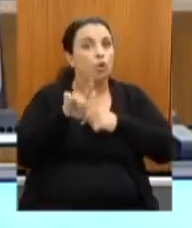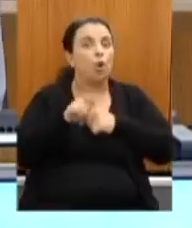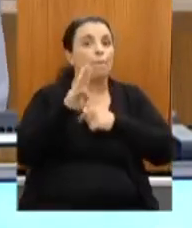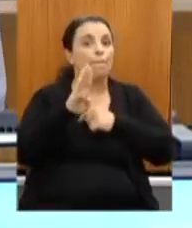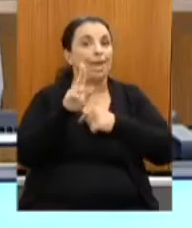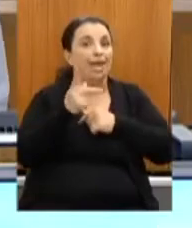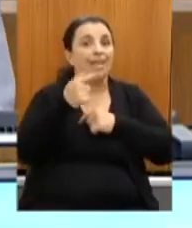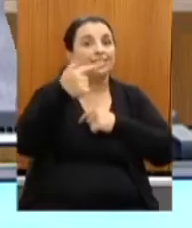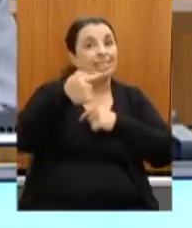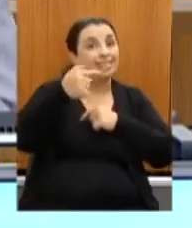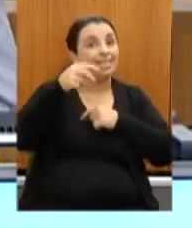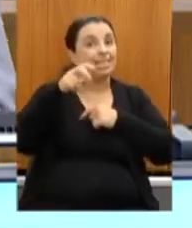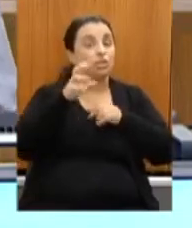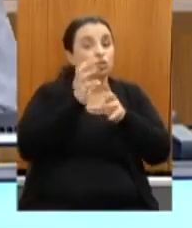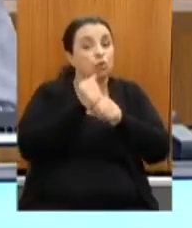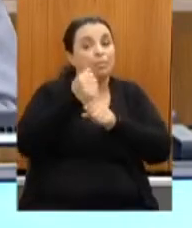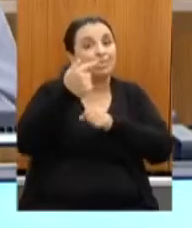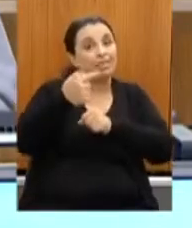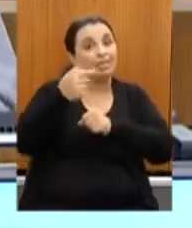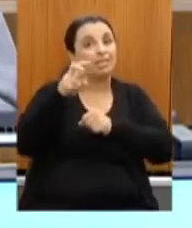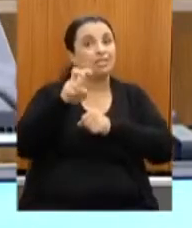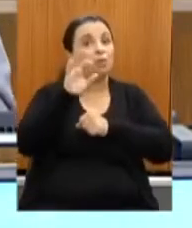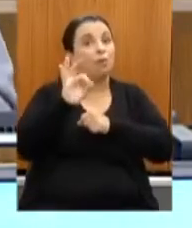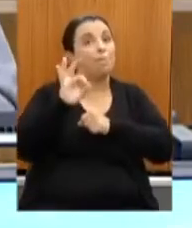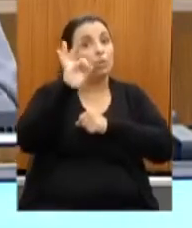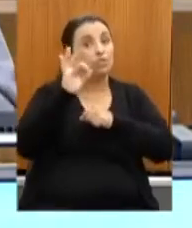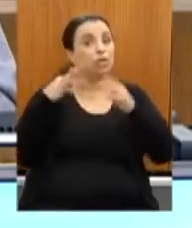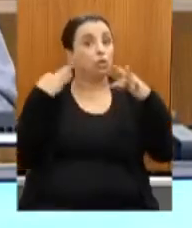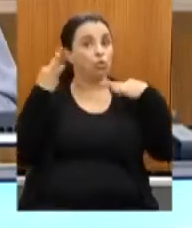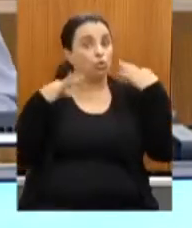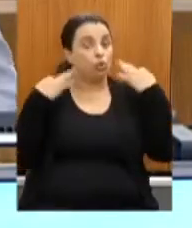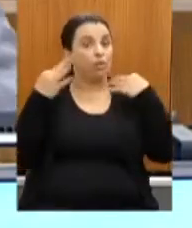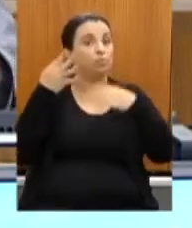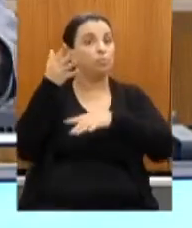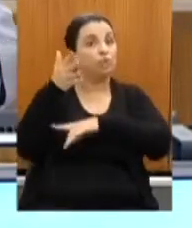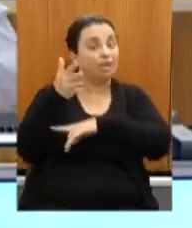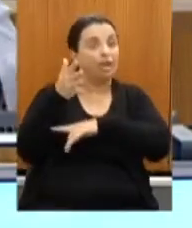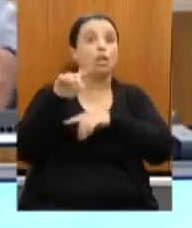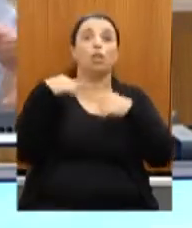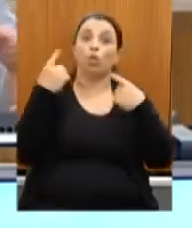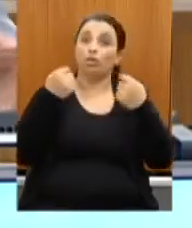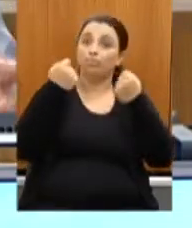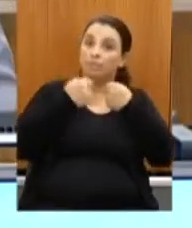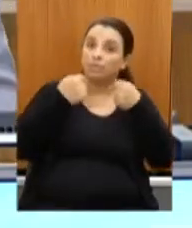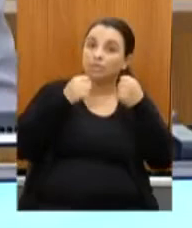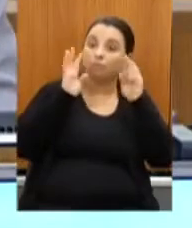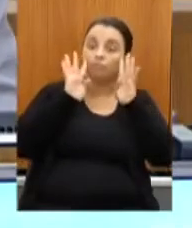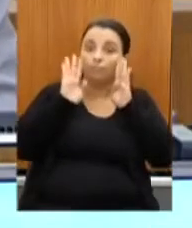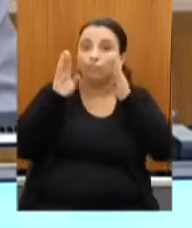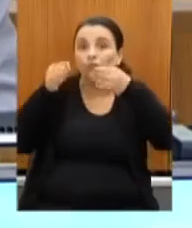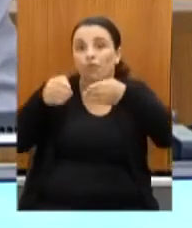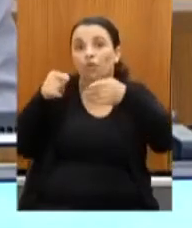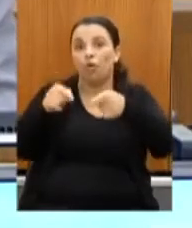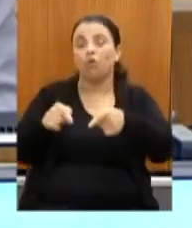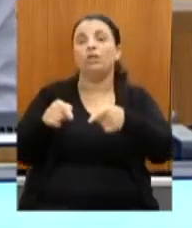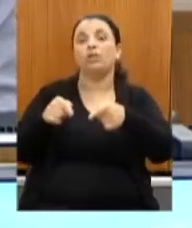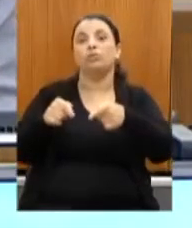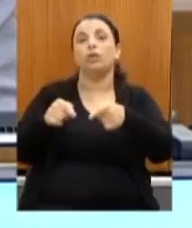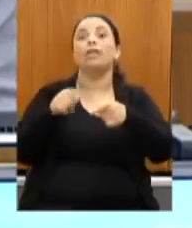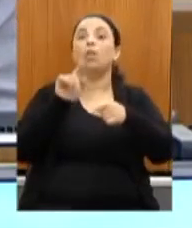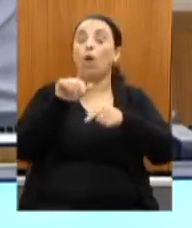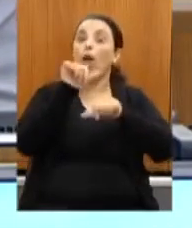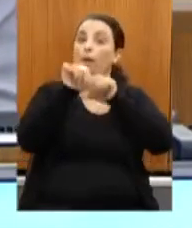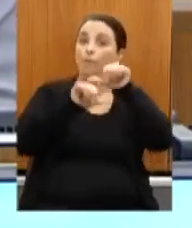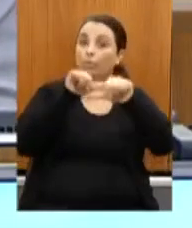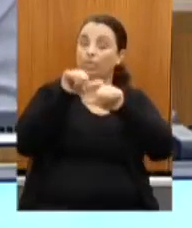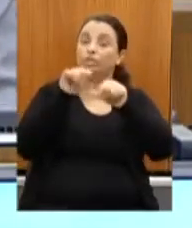atento para a capital, o problema vai ficar cada dia mais sério. Então, essa mudança no Circuito Turístico e Cultural da